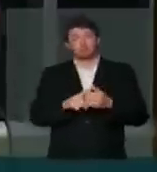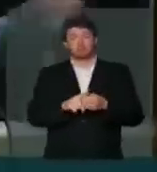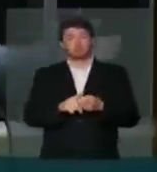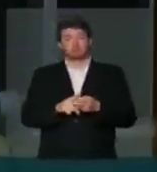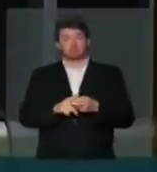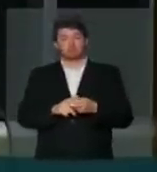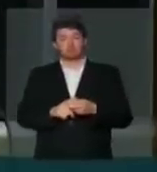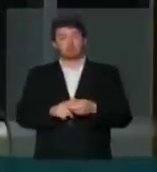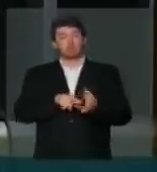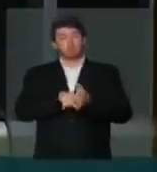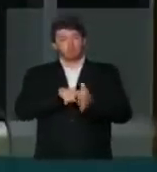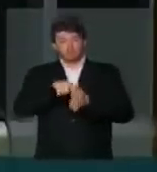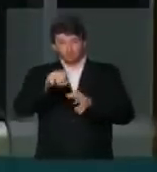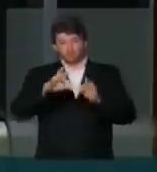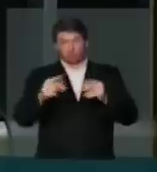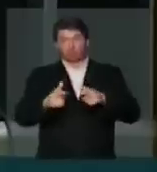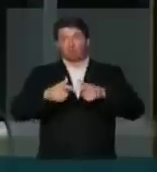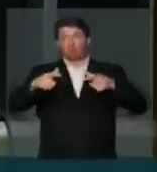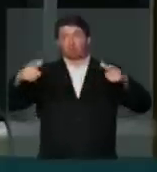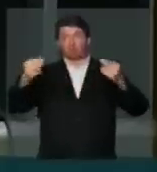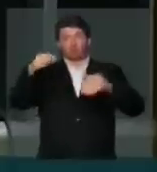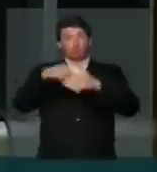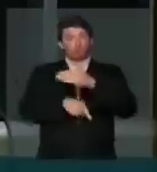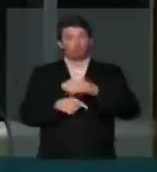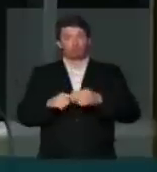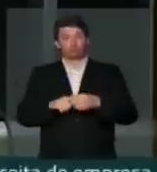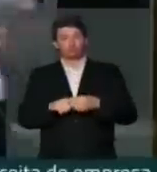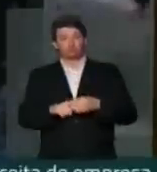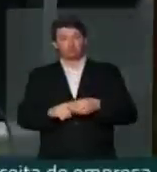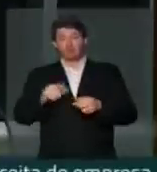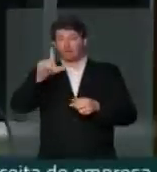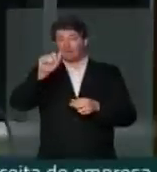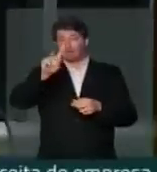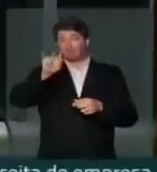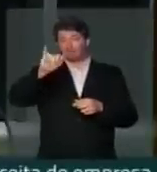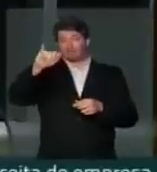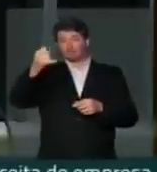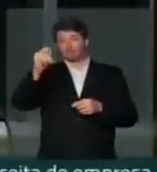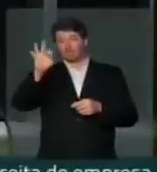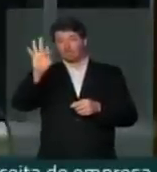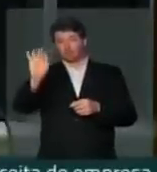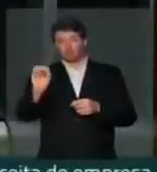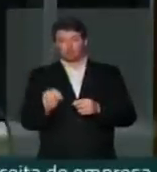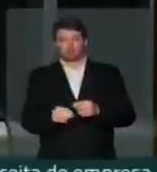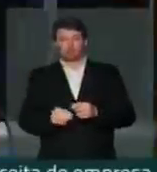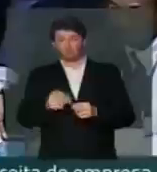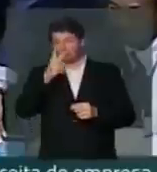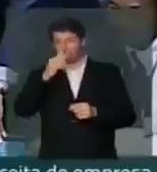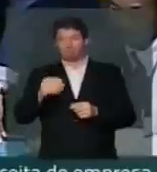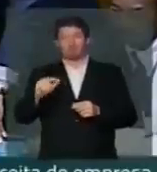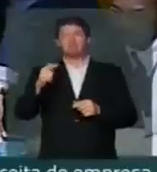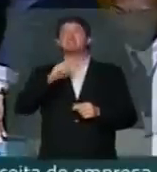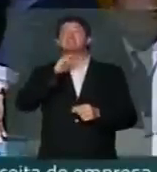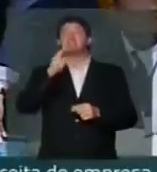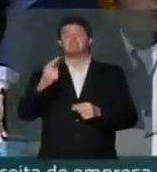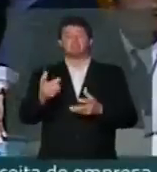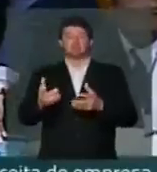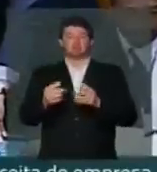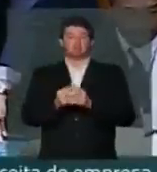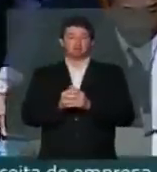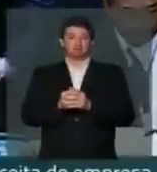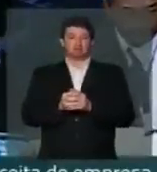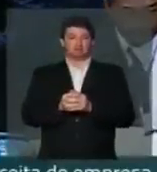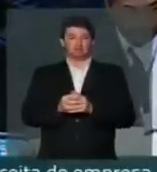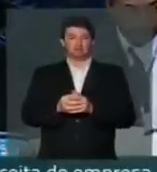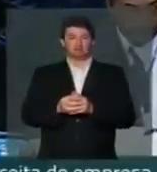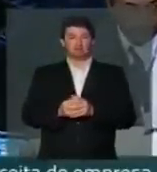com essas investigações crescentes e profundas da Lava Jato, que parece não poupar quase ninguém. Alguém